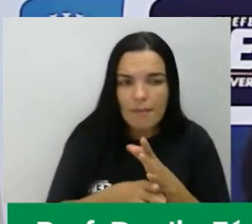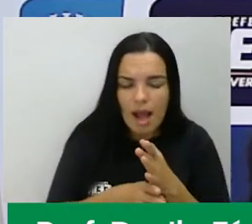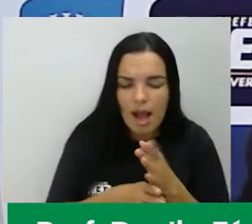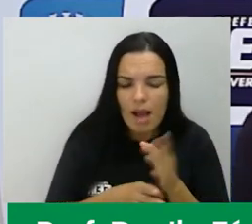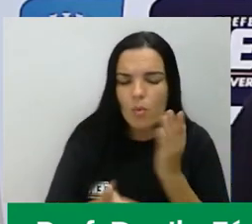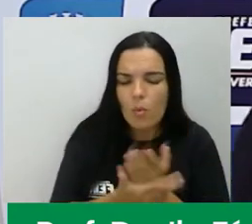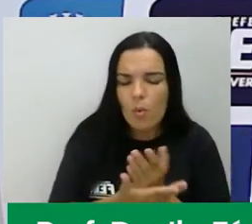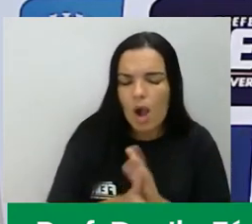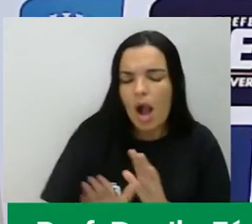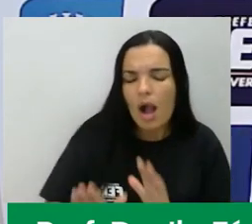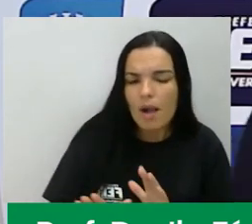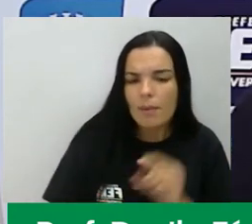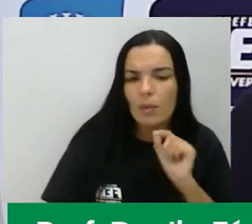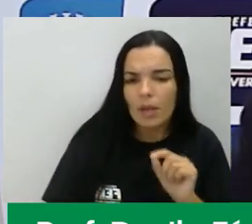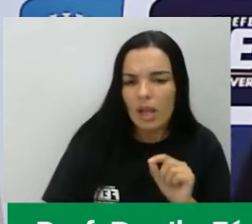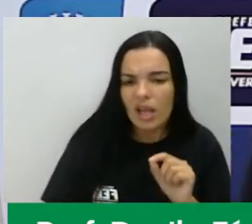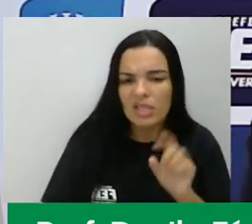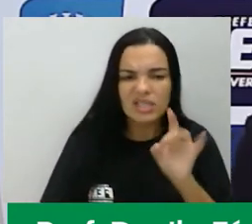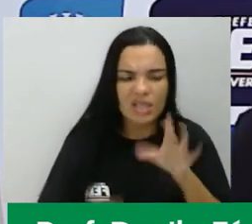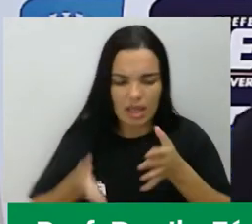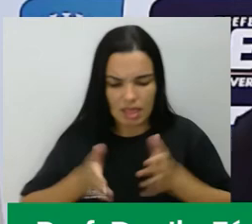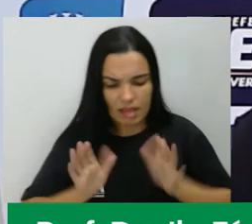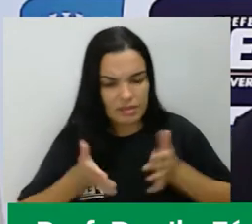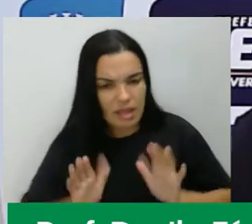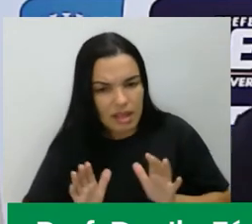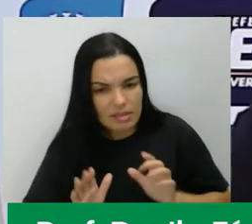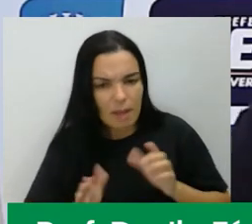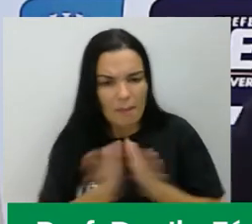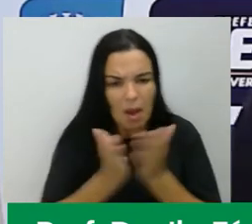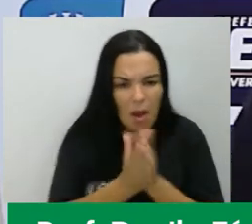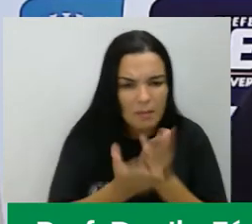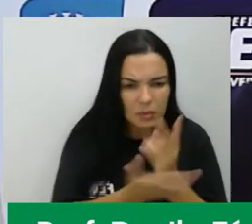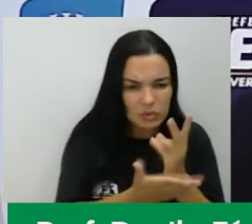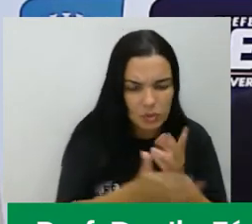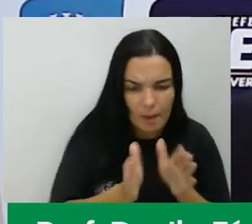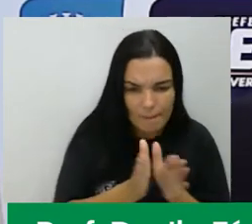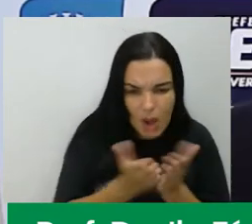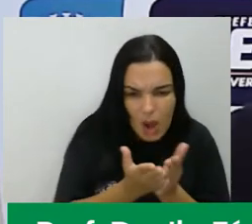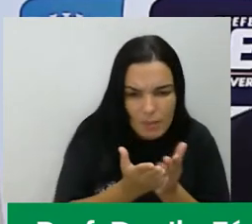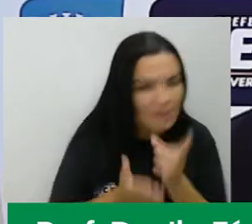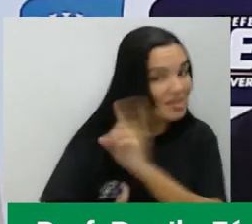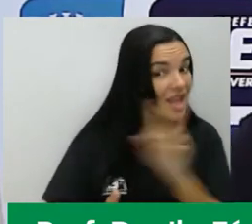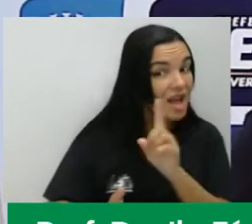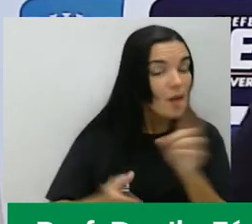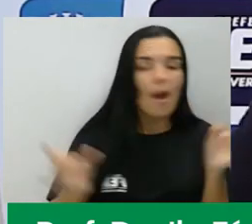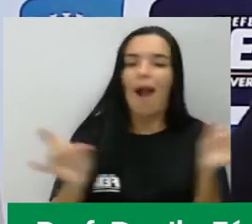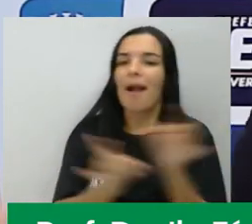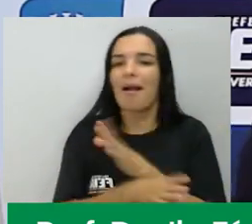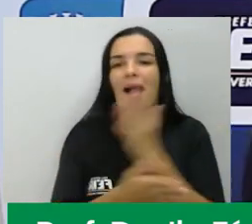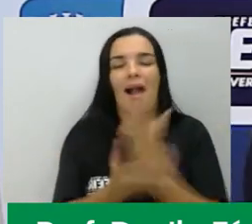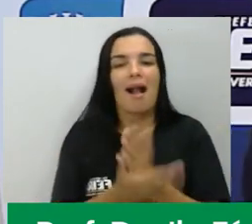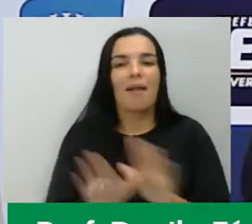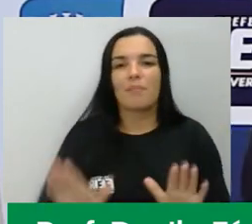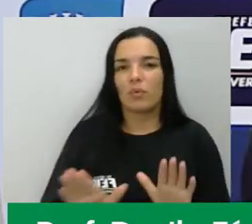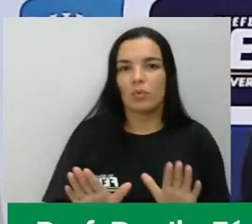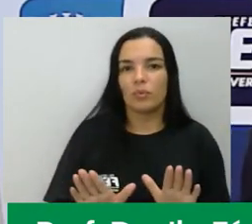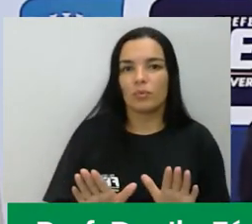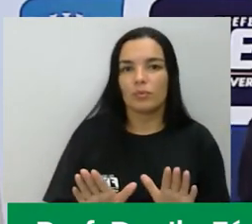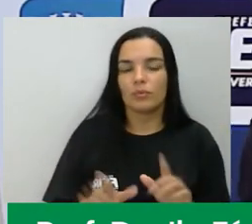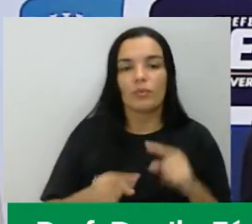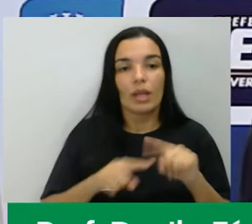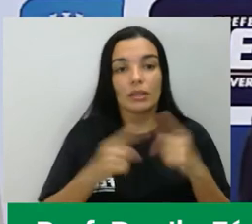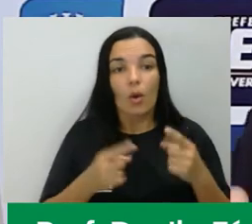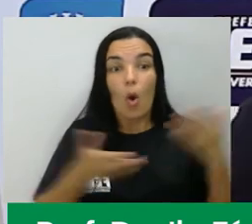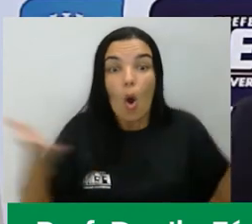permite uma série de outras interpretações, uma série de novos direitos que vêm sendo invocados no dia de hoje,